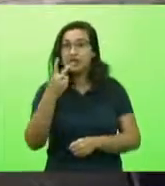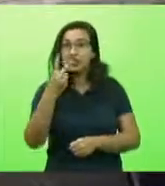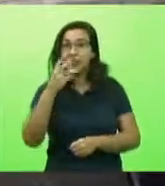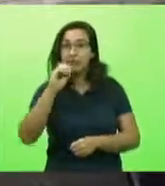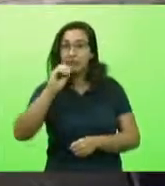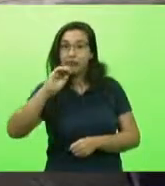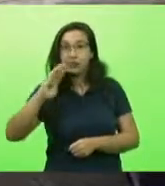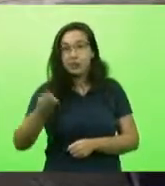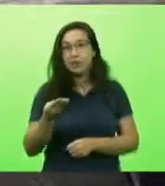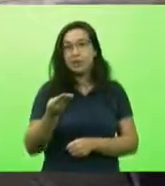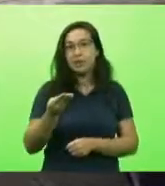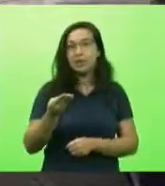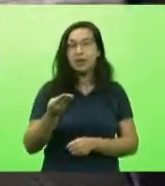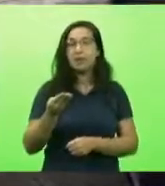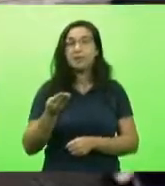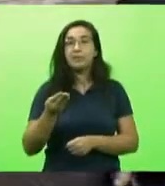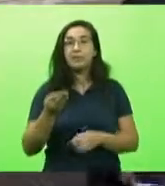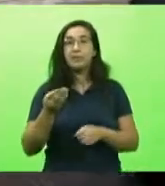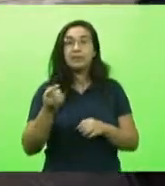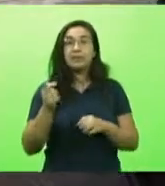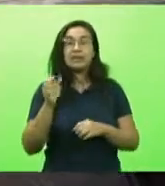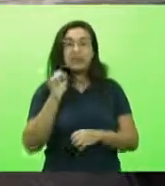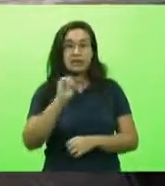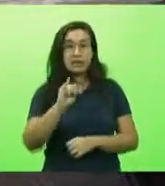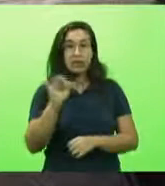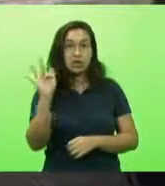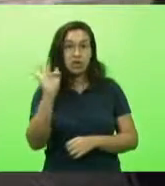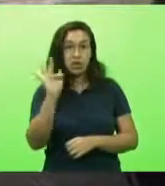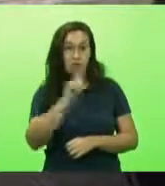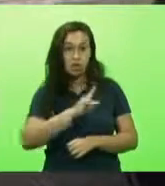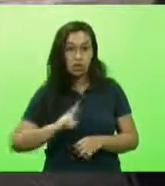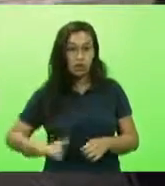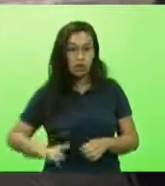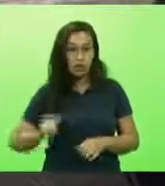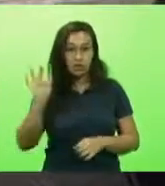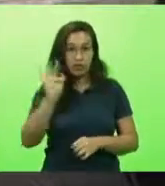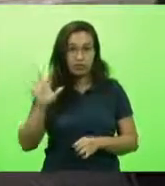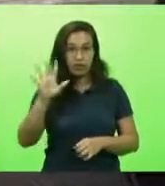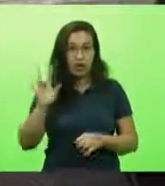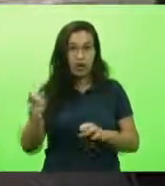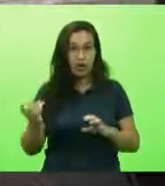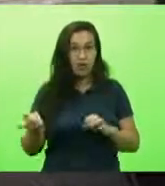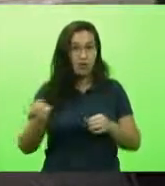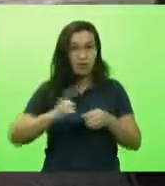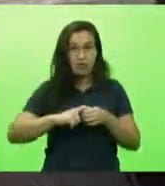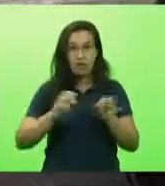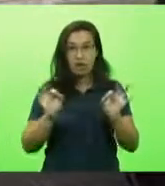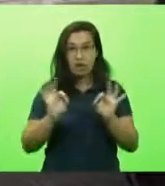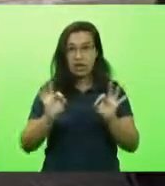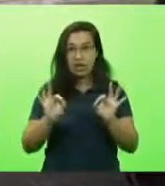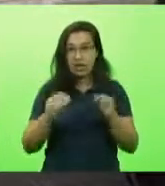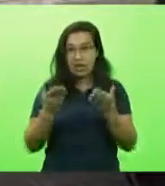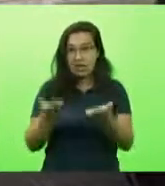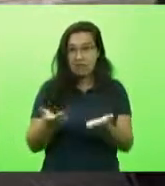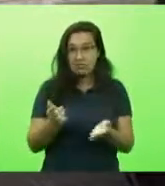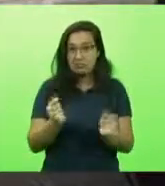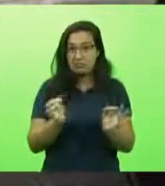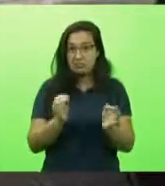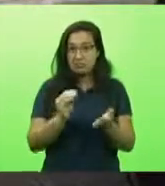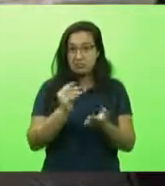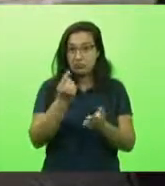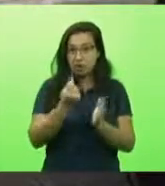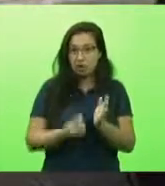sem o que foi repassado do governo federal para o governo estadual, nós já nem teríamos esse tal superávit